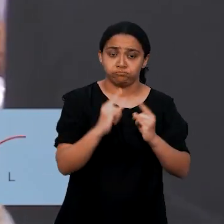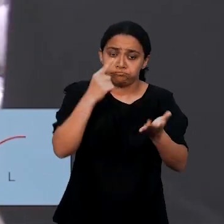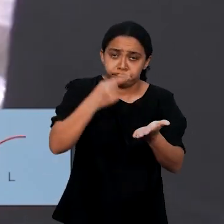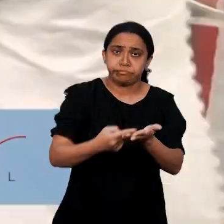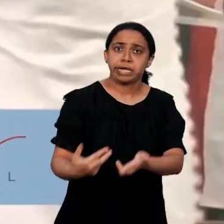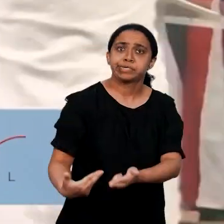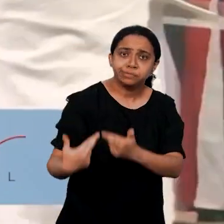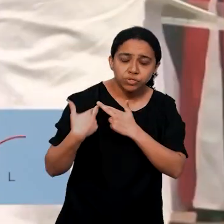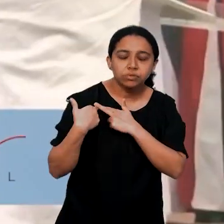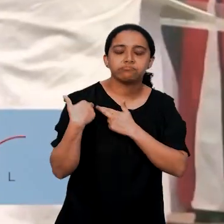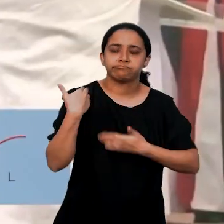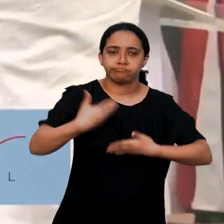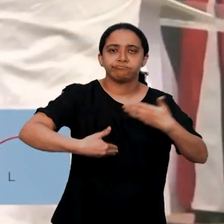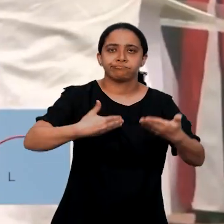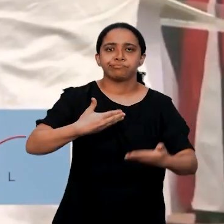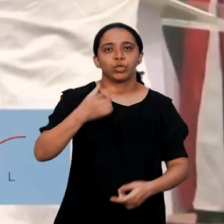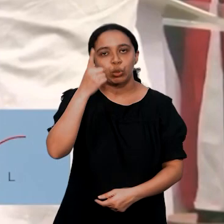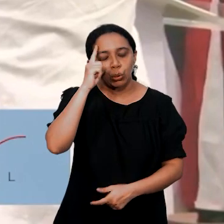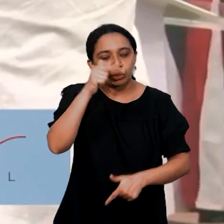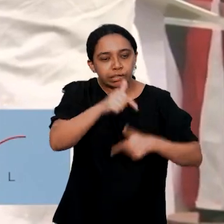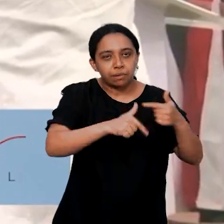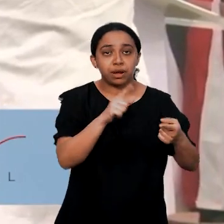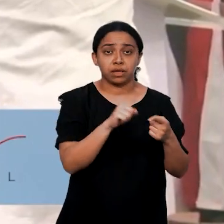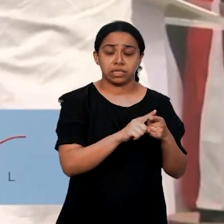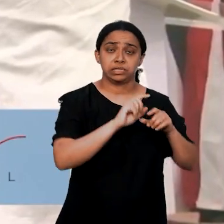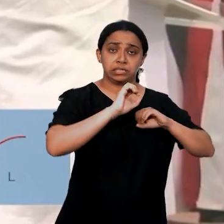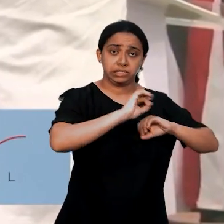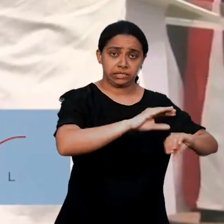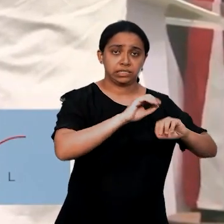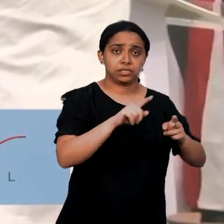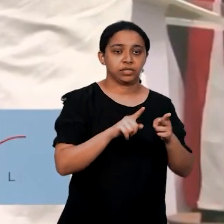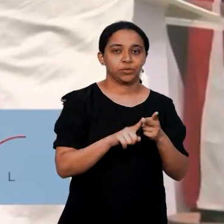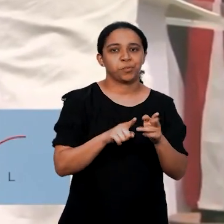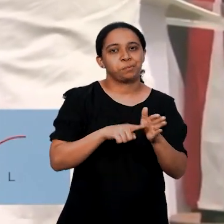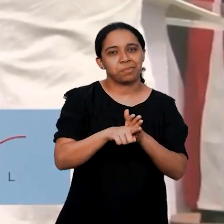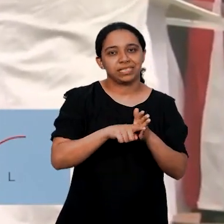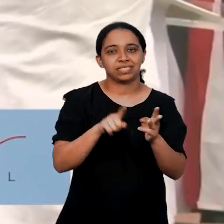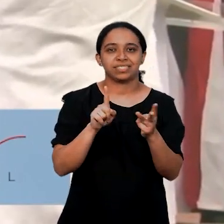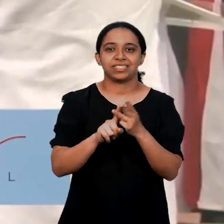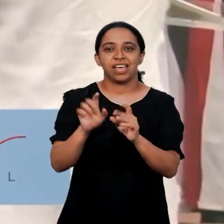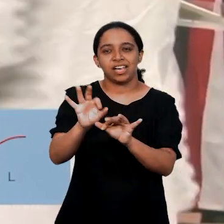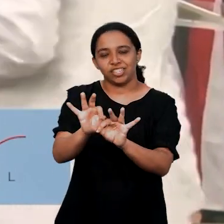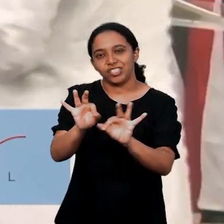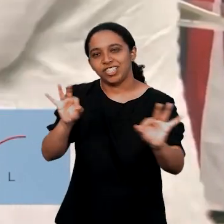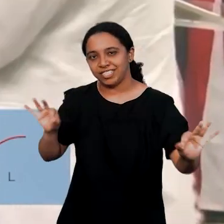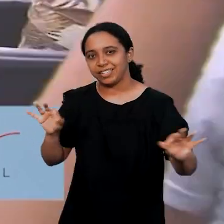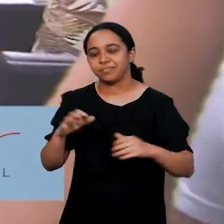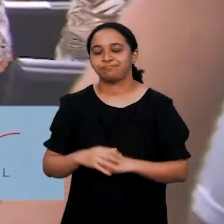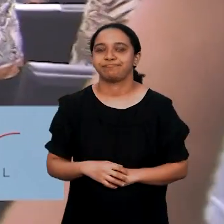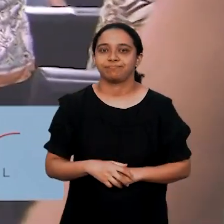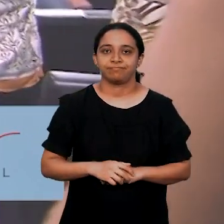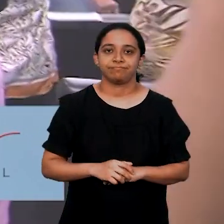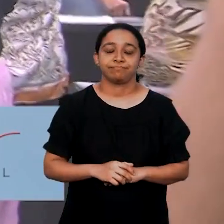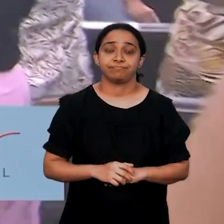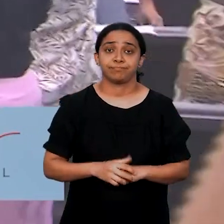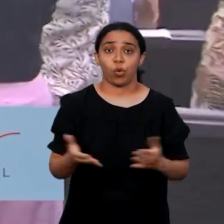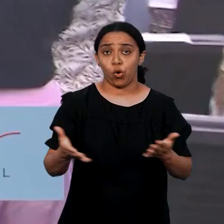instituição comprometida a atuar cada vez mais no ensino, pesquisa e extensão.